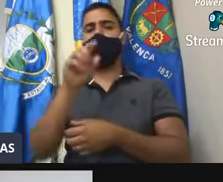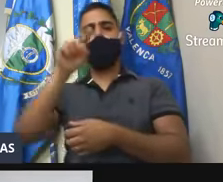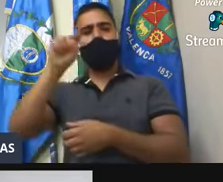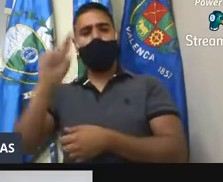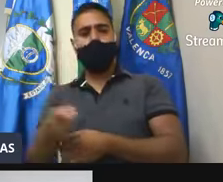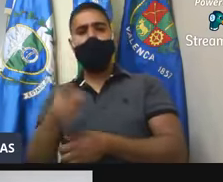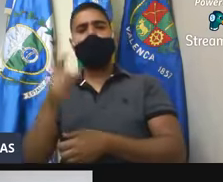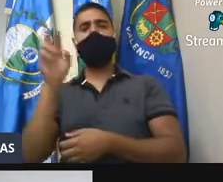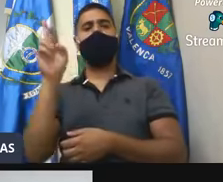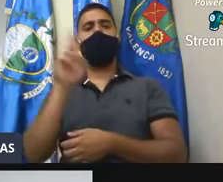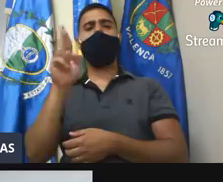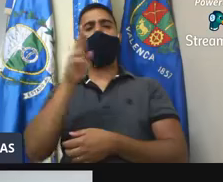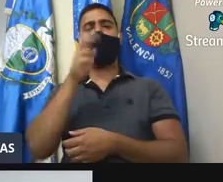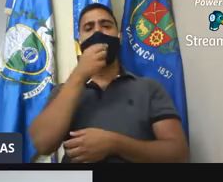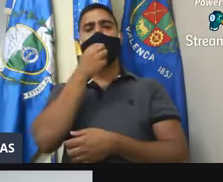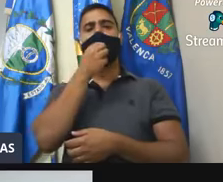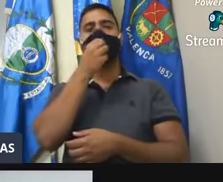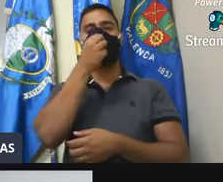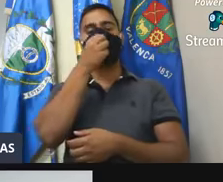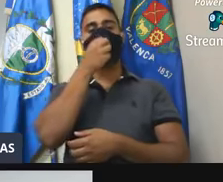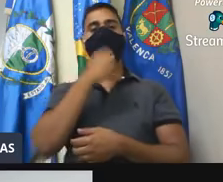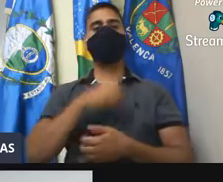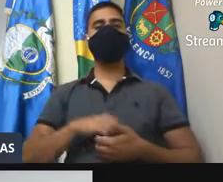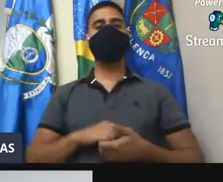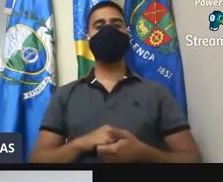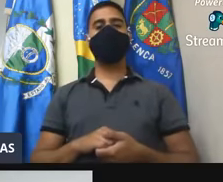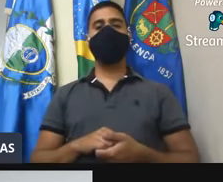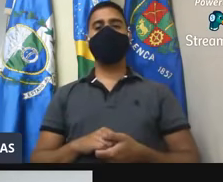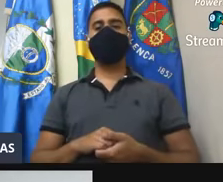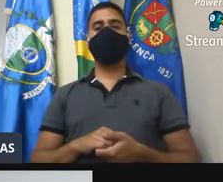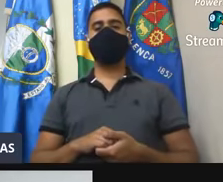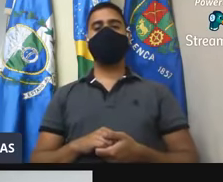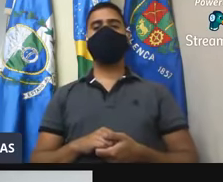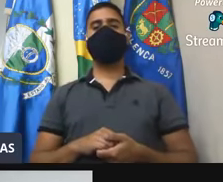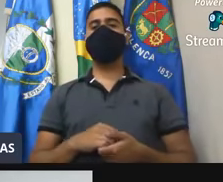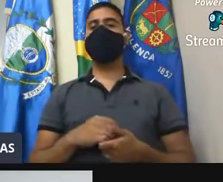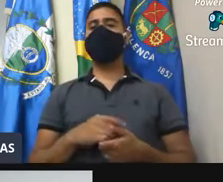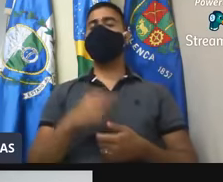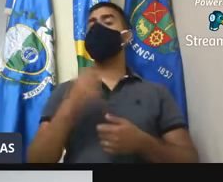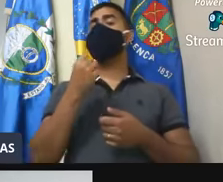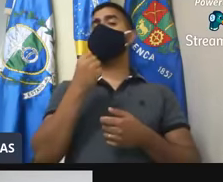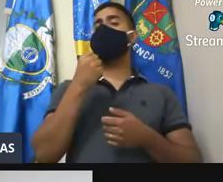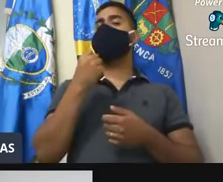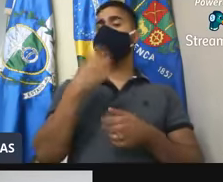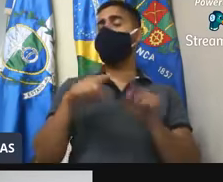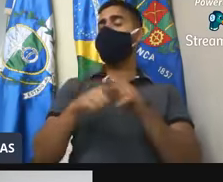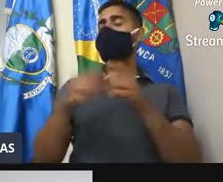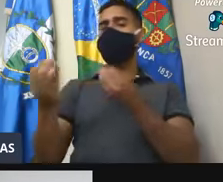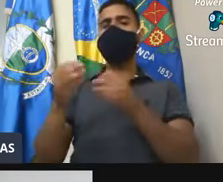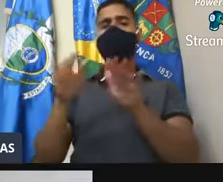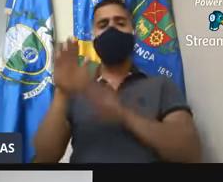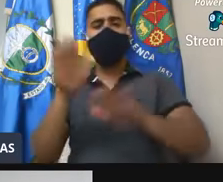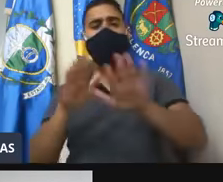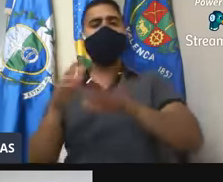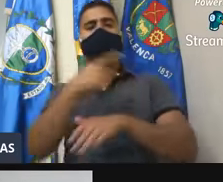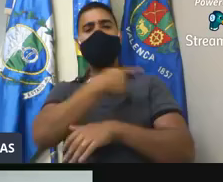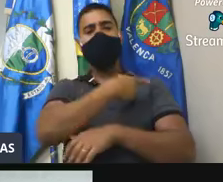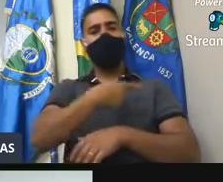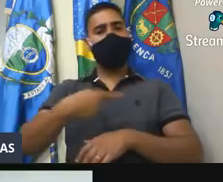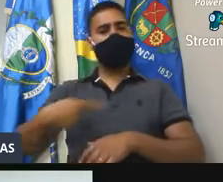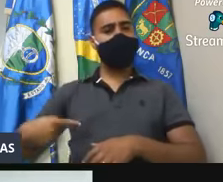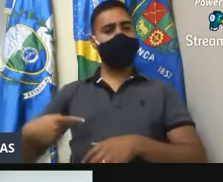reais, que está sendo muito bem empregada, muito bem gerenciada pelo presidente